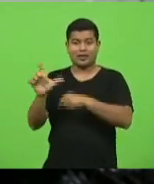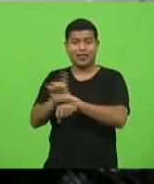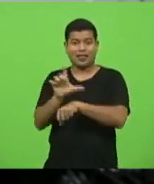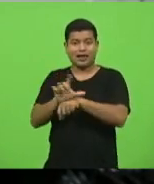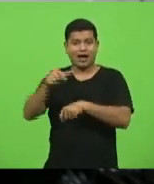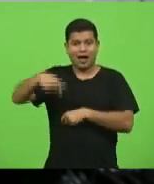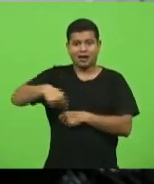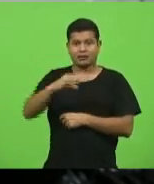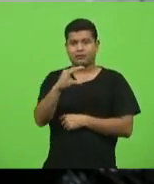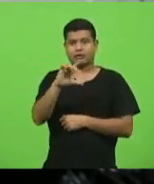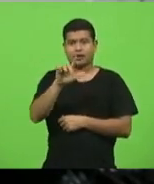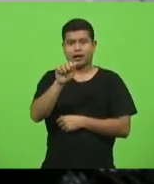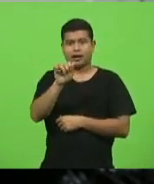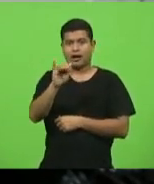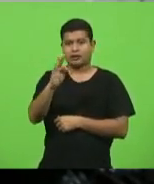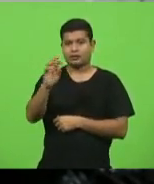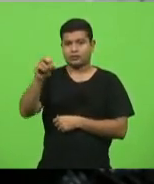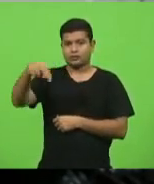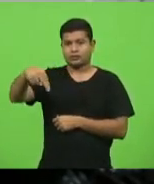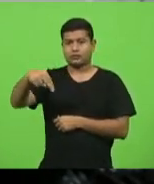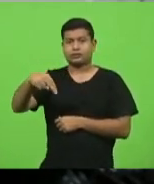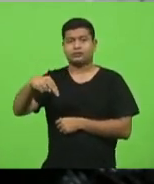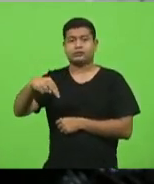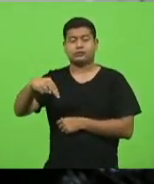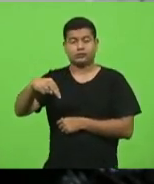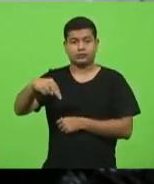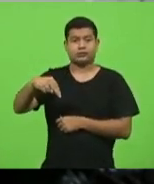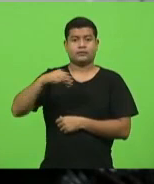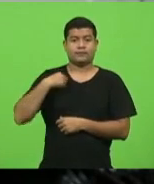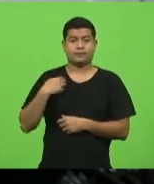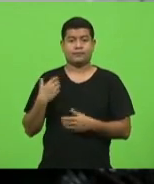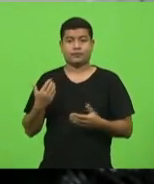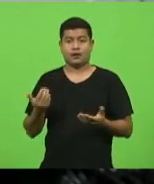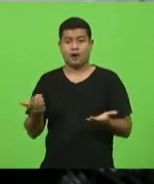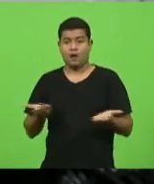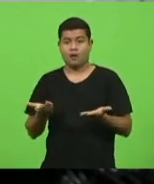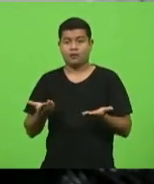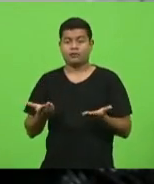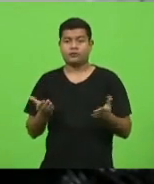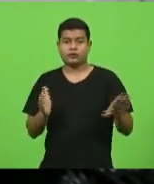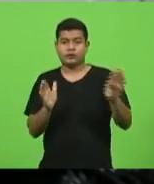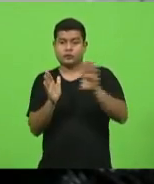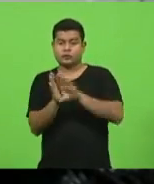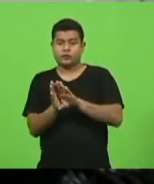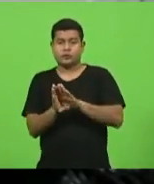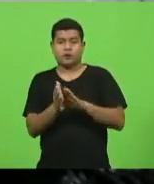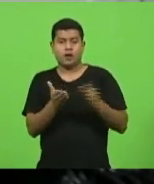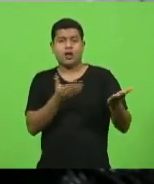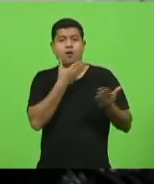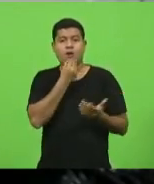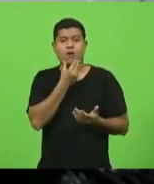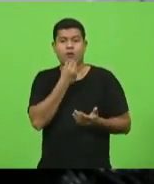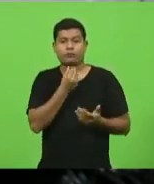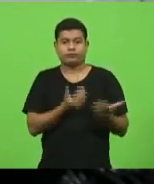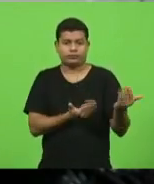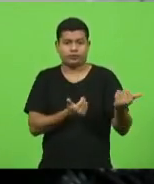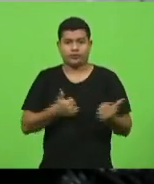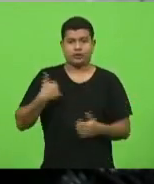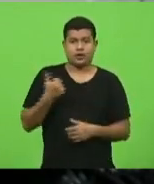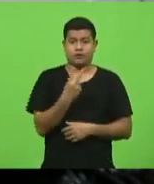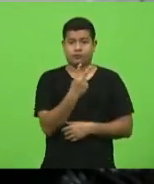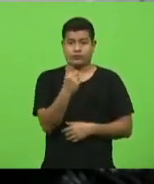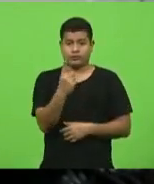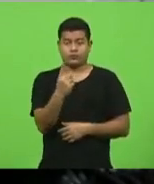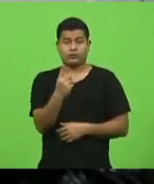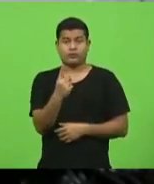chegou no sistema de saúde um jovem com 21 anos e que